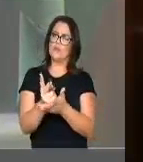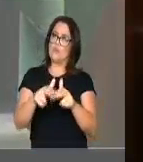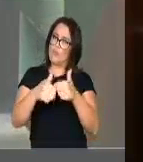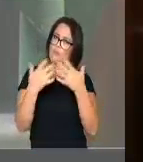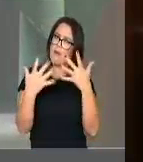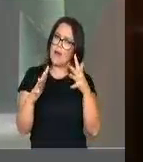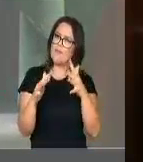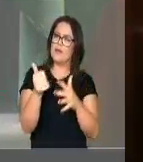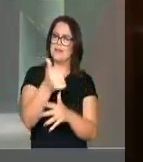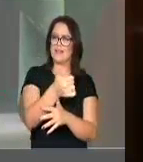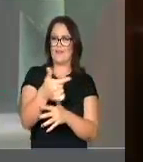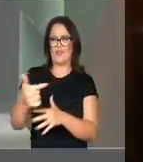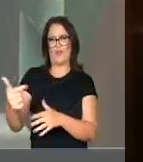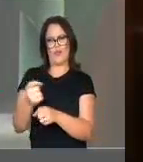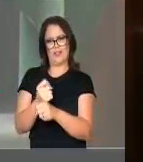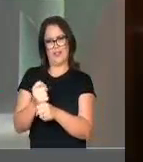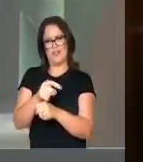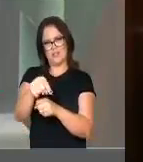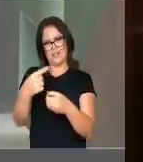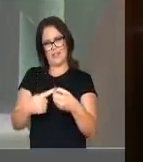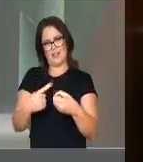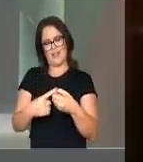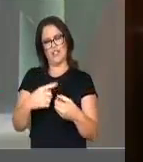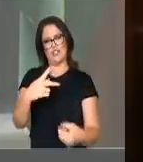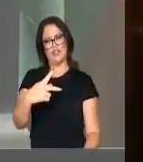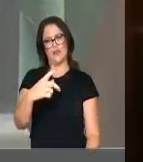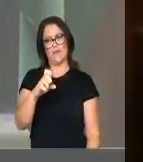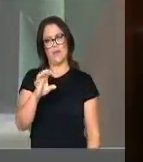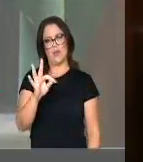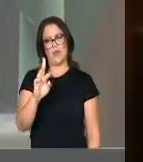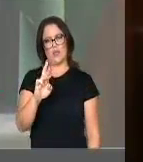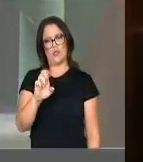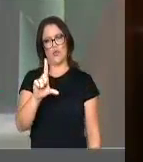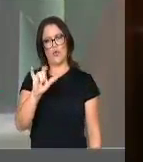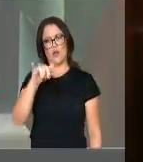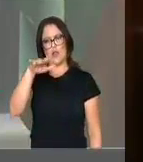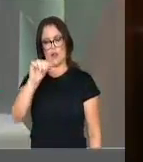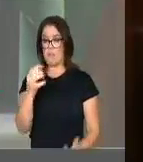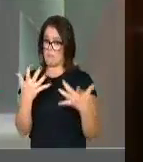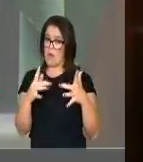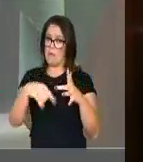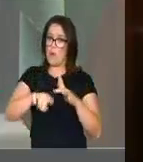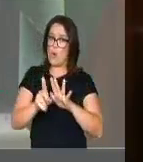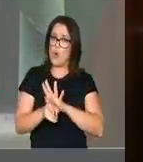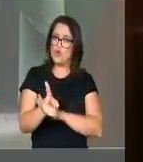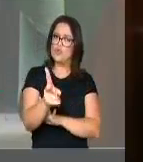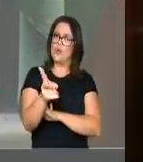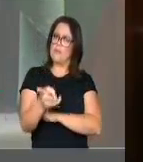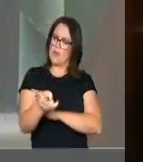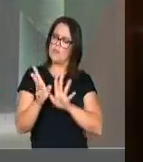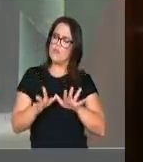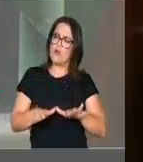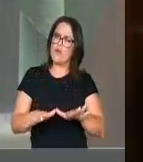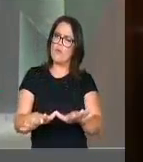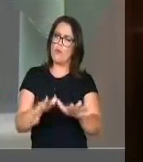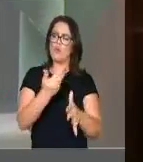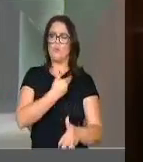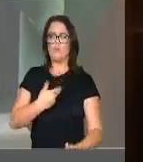parabéns pelos 122 anos, e parabéns, Petrolina, também, por manter o aeroporto público da maneira como está. Obrigado, presidente.